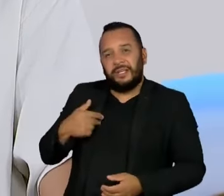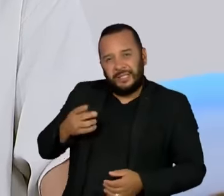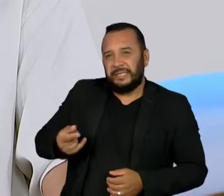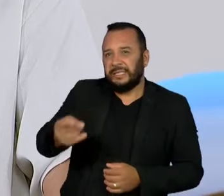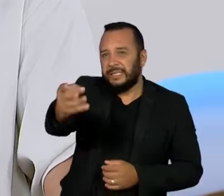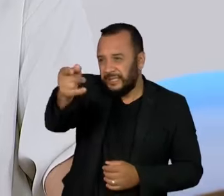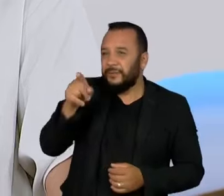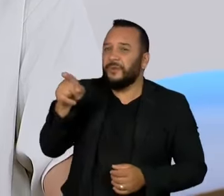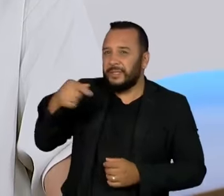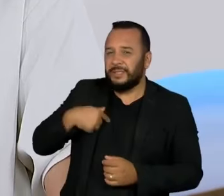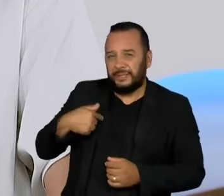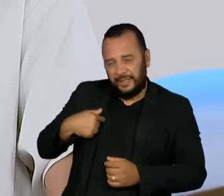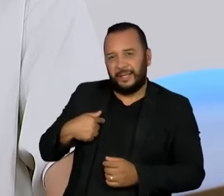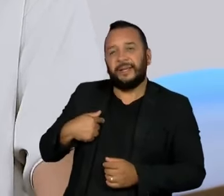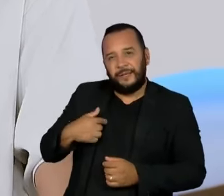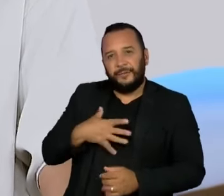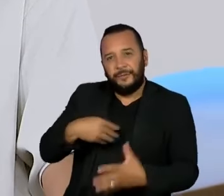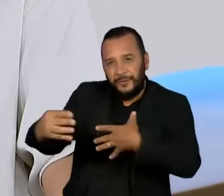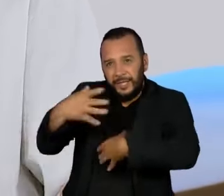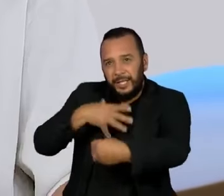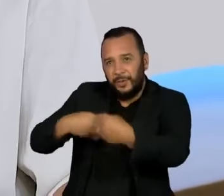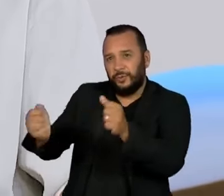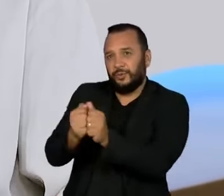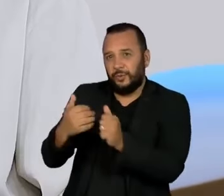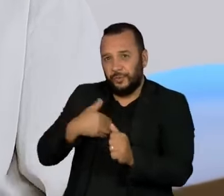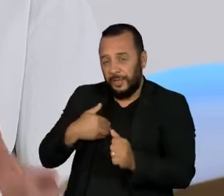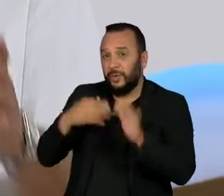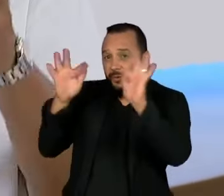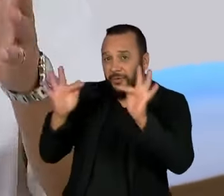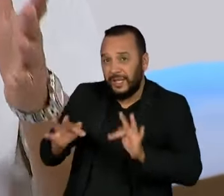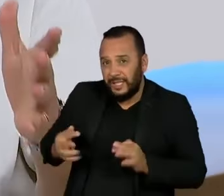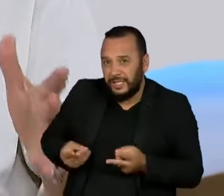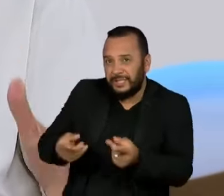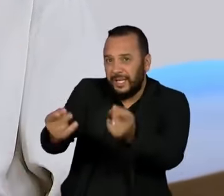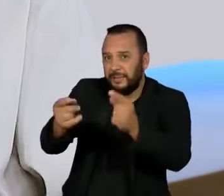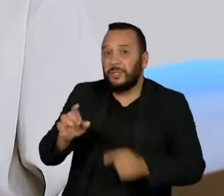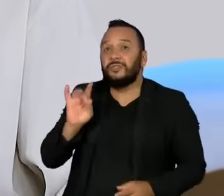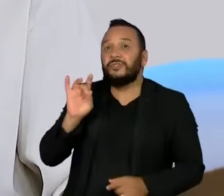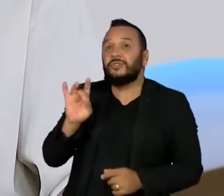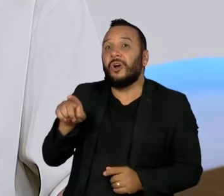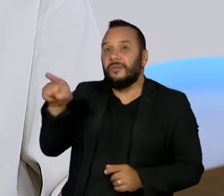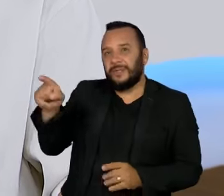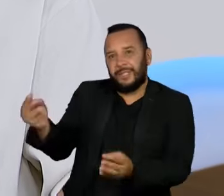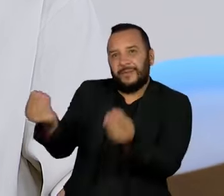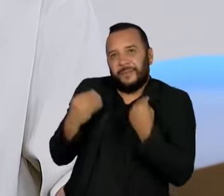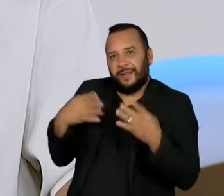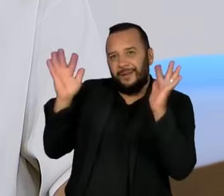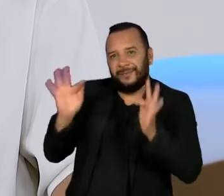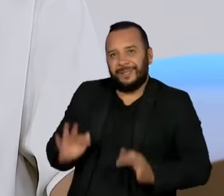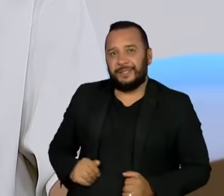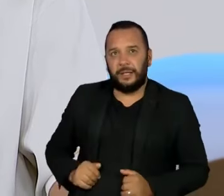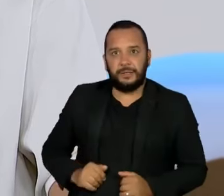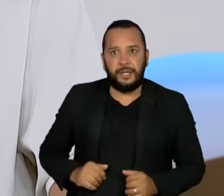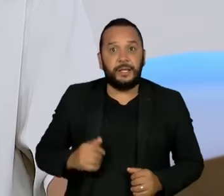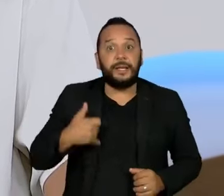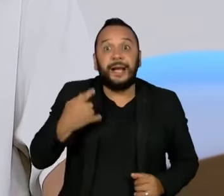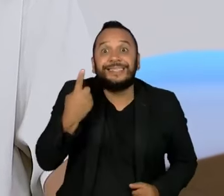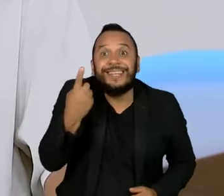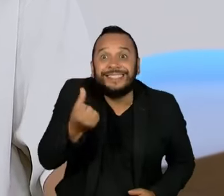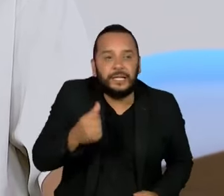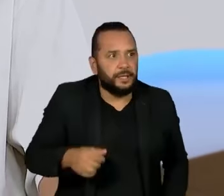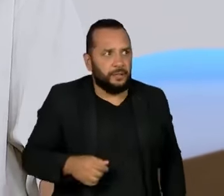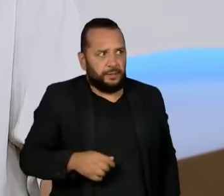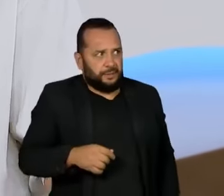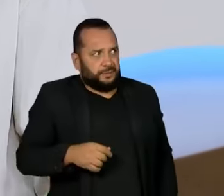mãe dos meus filhos, e nós vamos ser felizes para sempre. E só você vai me dar isso. Imagina, ela com 16 anos ia